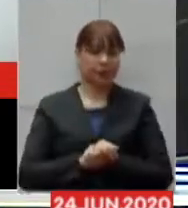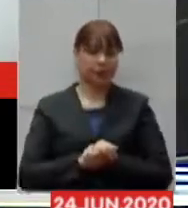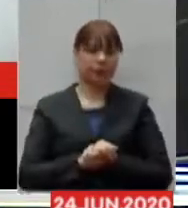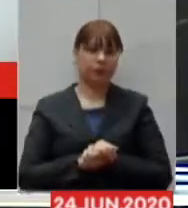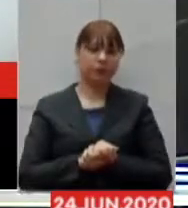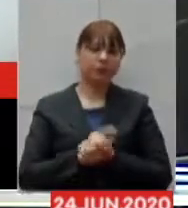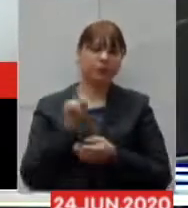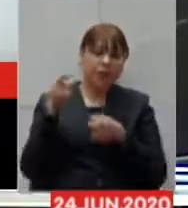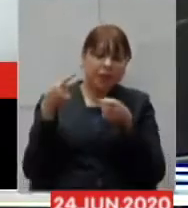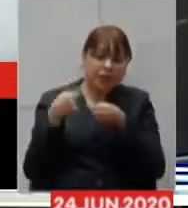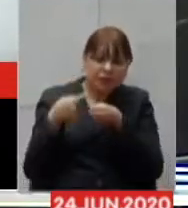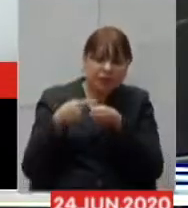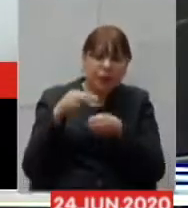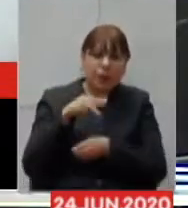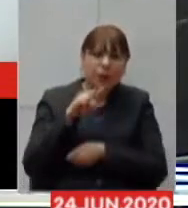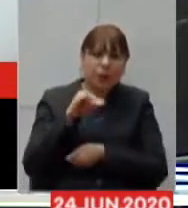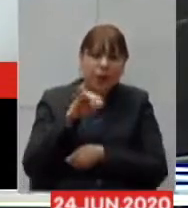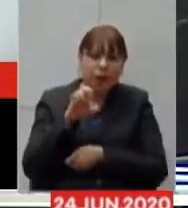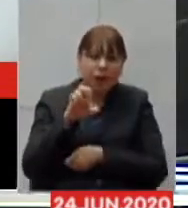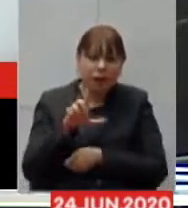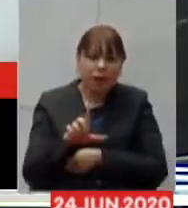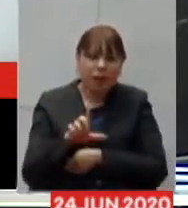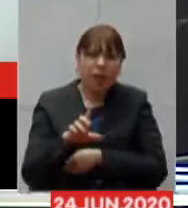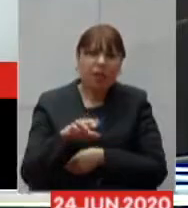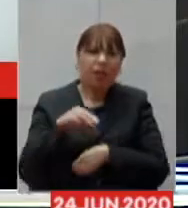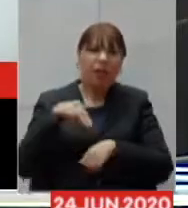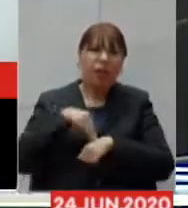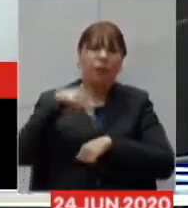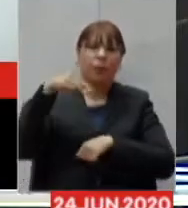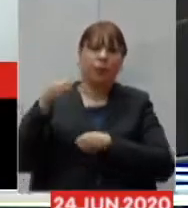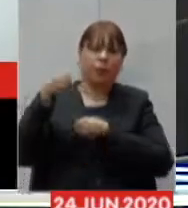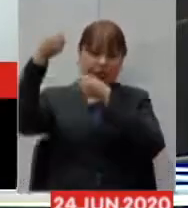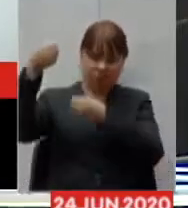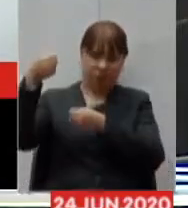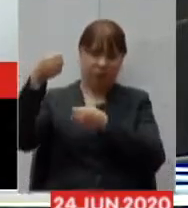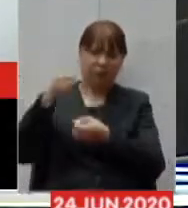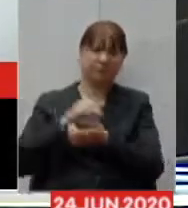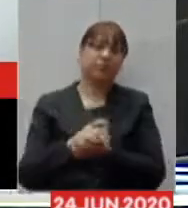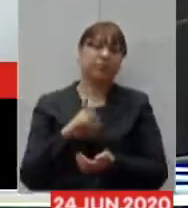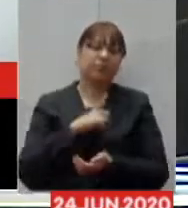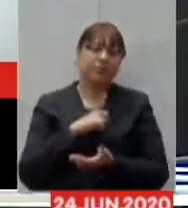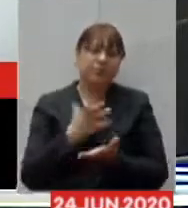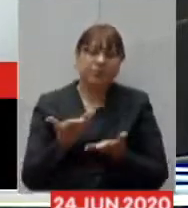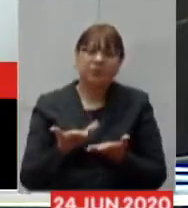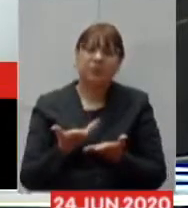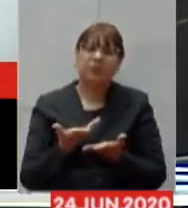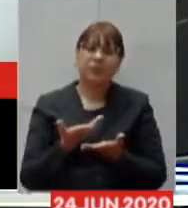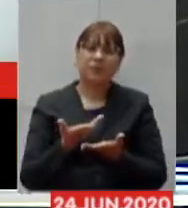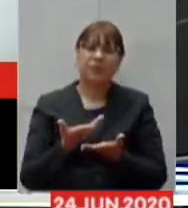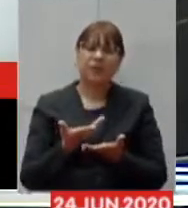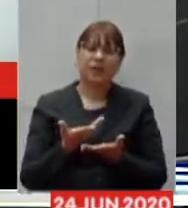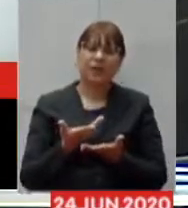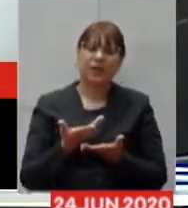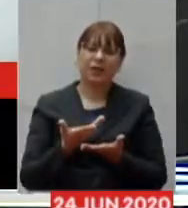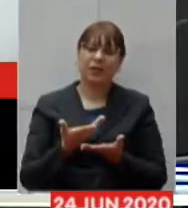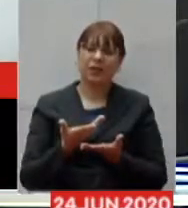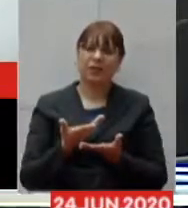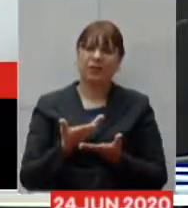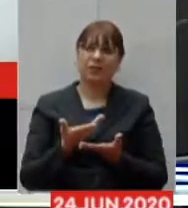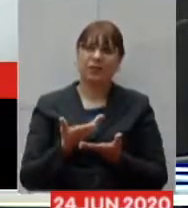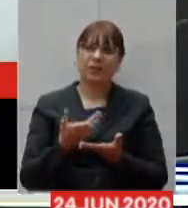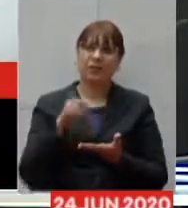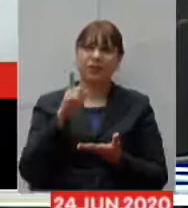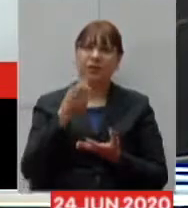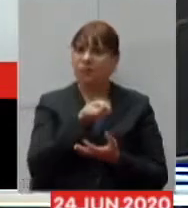de Muriaé está com 100% dos leitos de UTI ocupados e com uma taxa muito grande de incidência da Covid e de